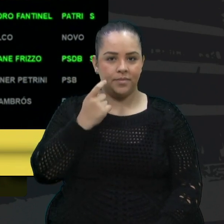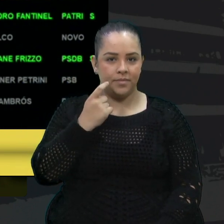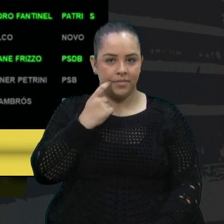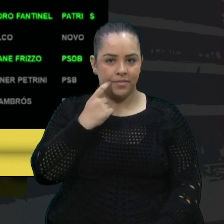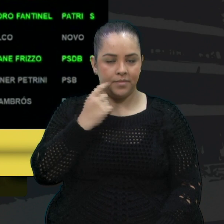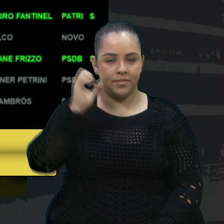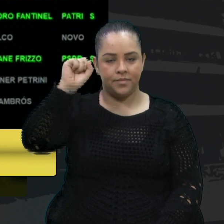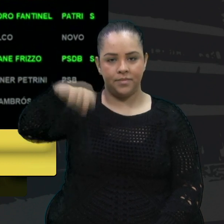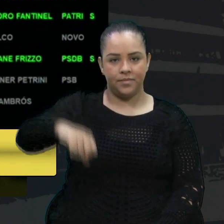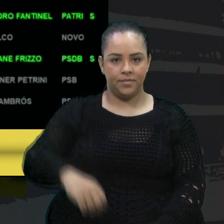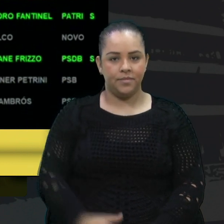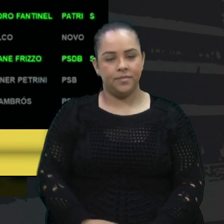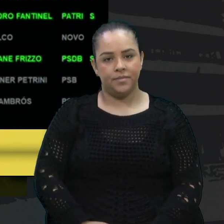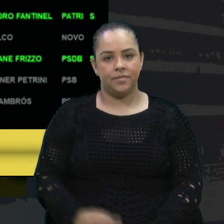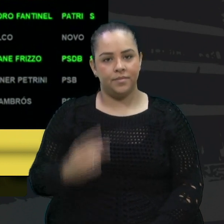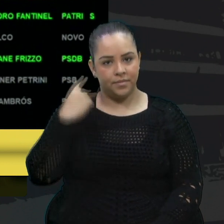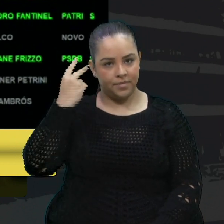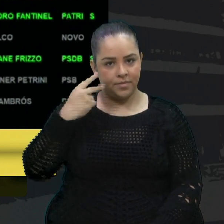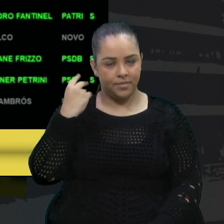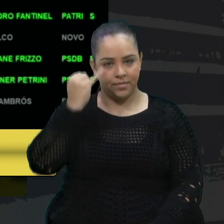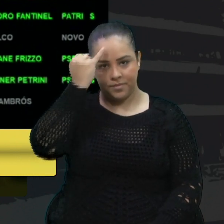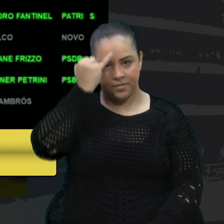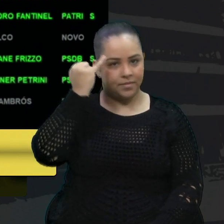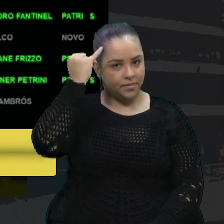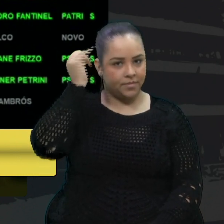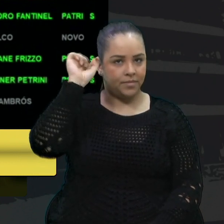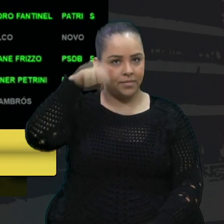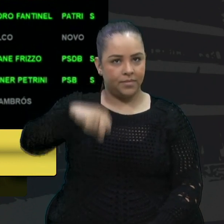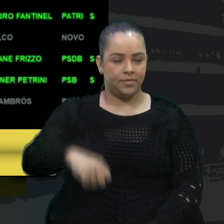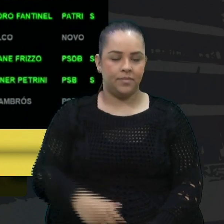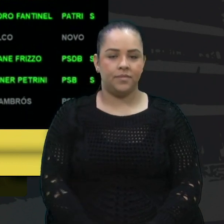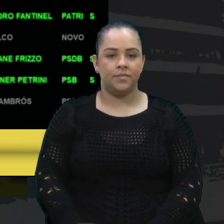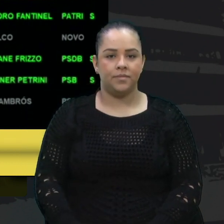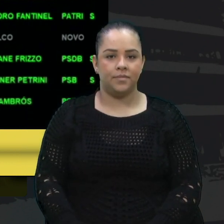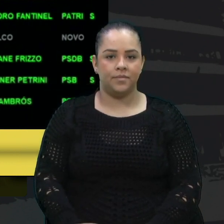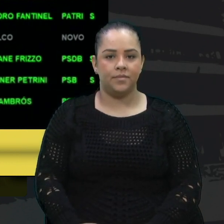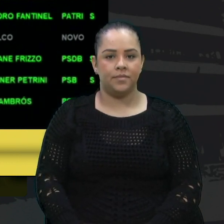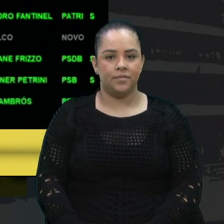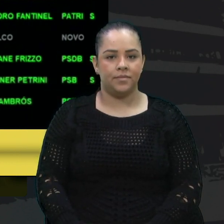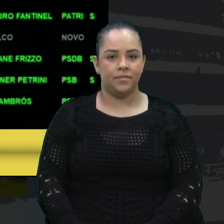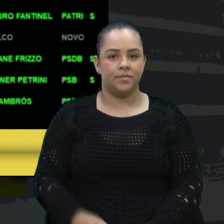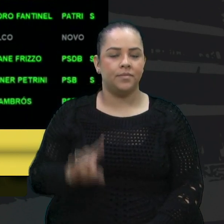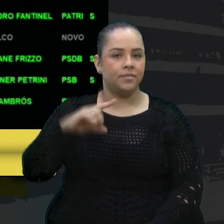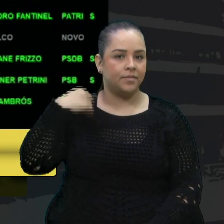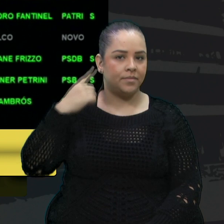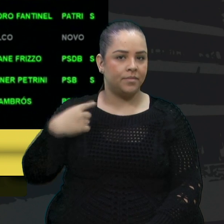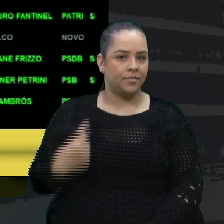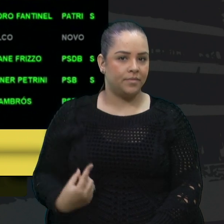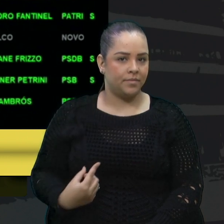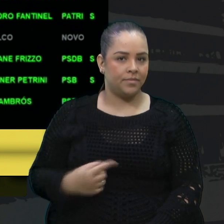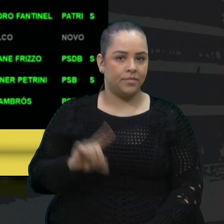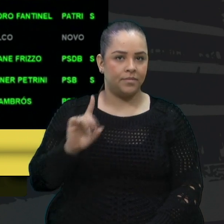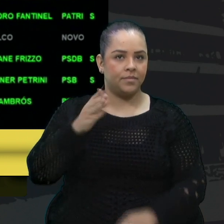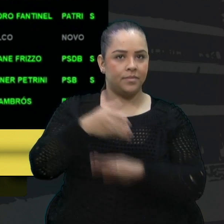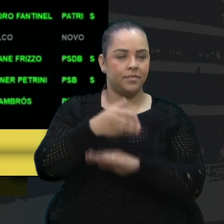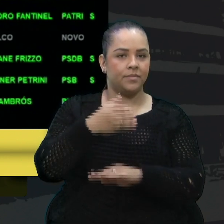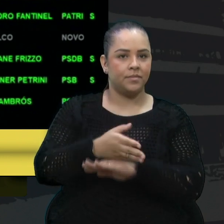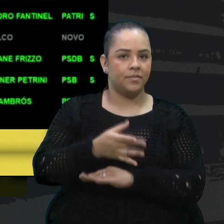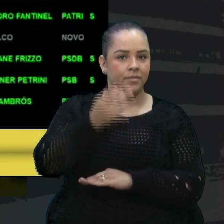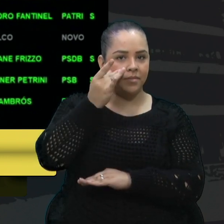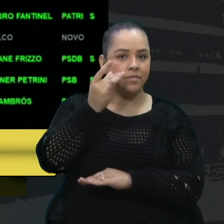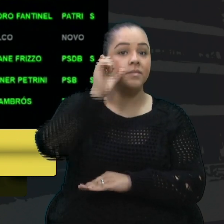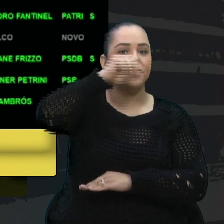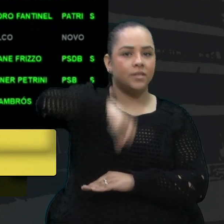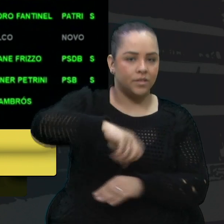Sim. Vereador D'Ambrosio. Sim. Denise Pessoa não está aqui. Está ali sim, vota